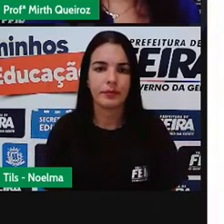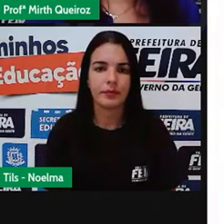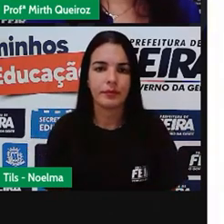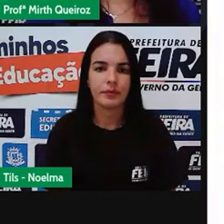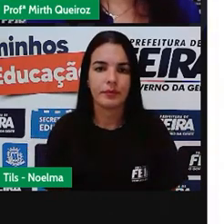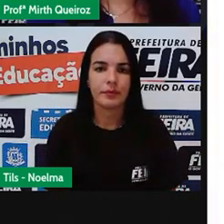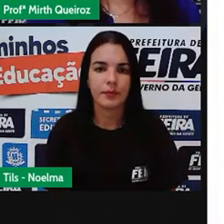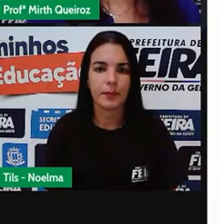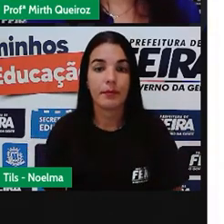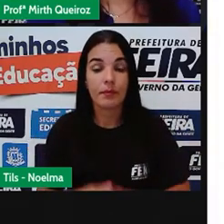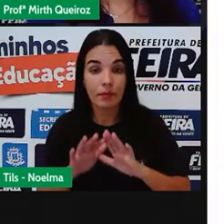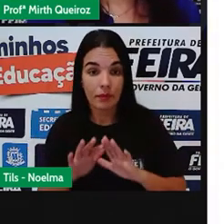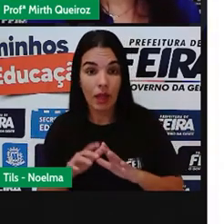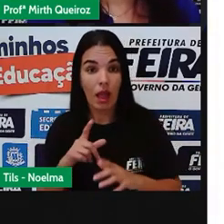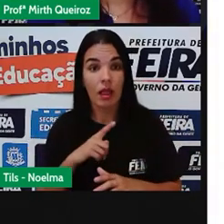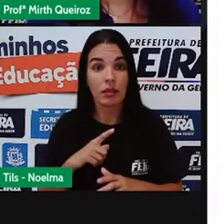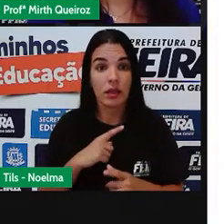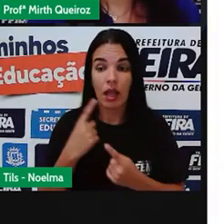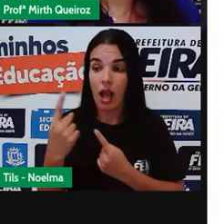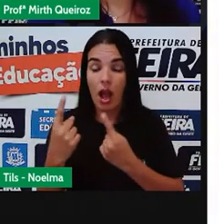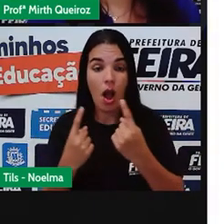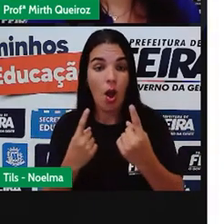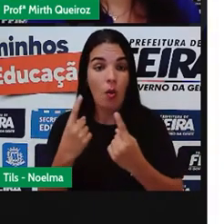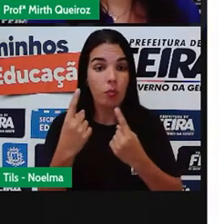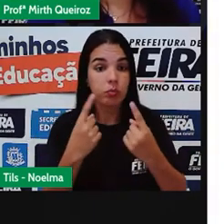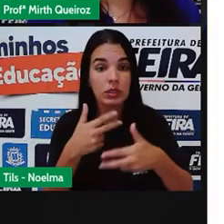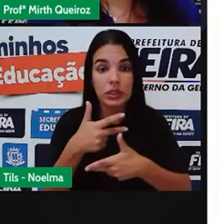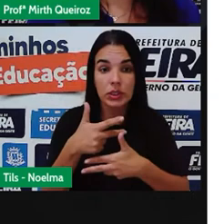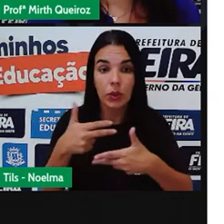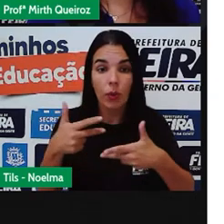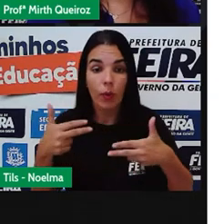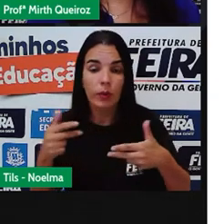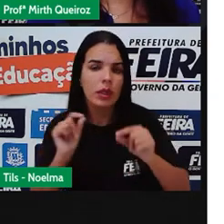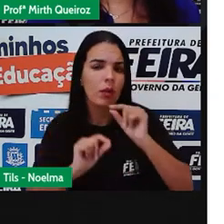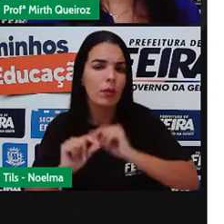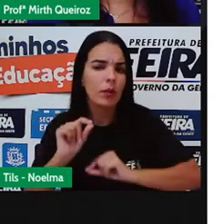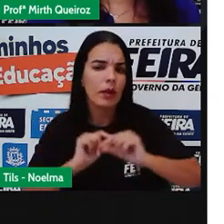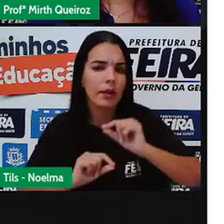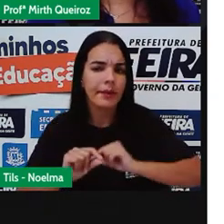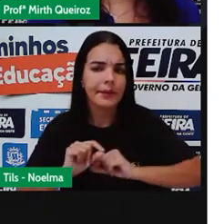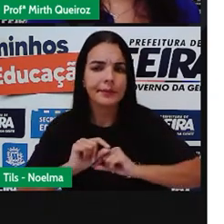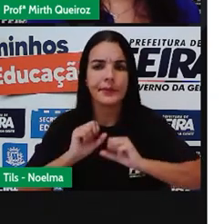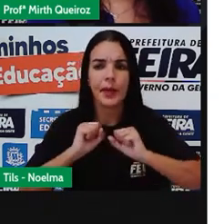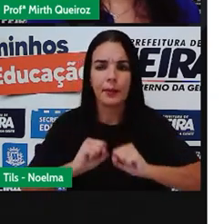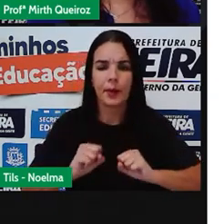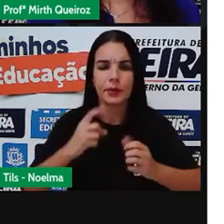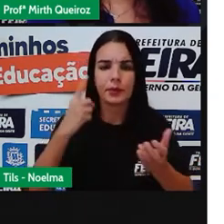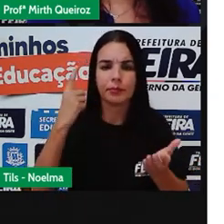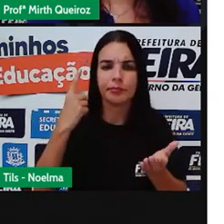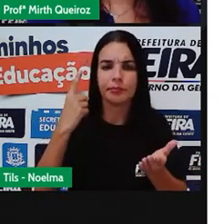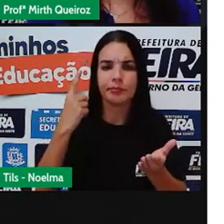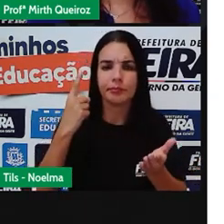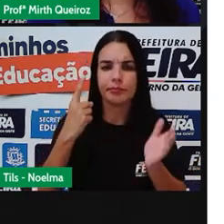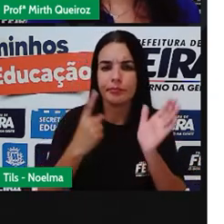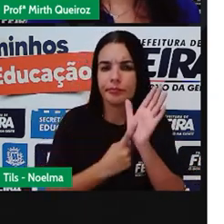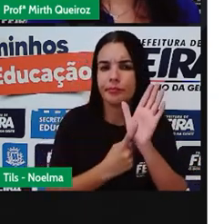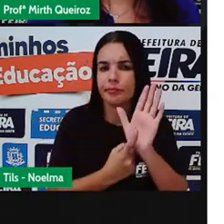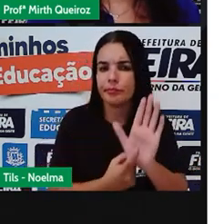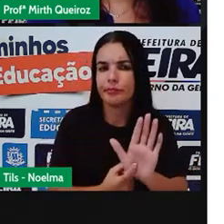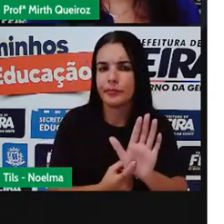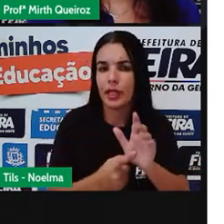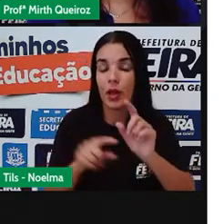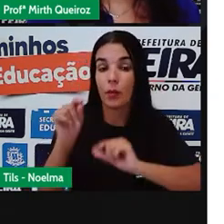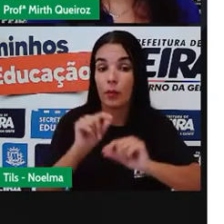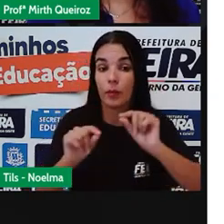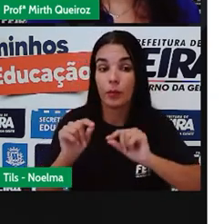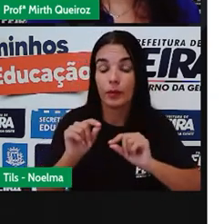Entre os fatores que podem estar relacionados à puberdade precoce, podemos destacar a exposição a hormônios